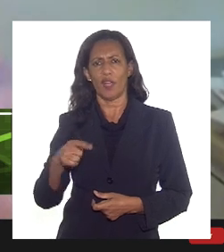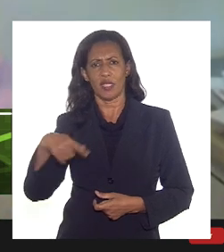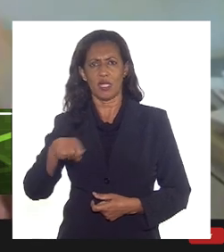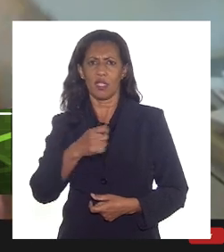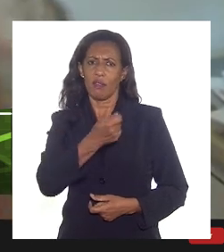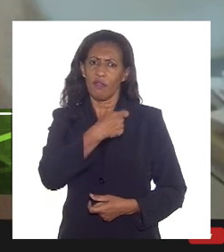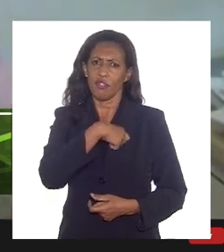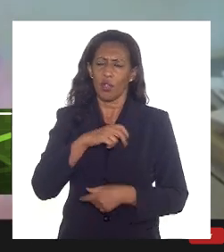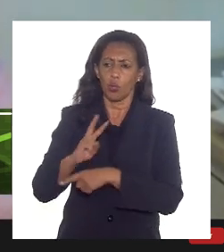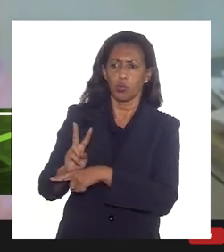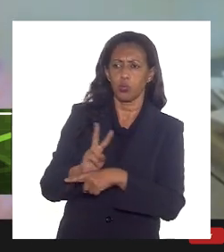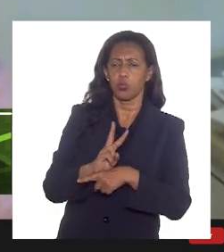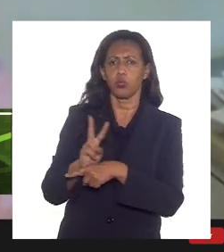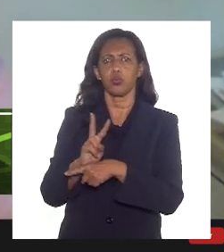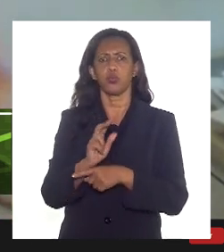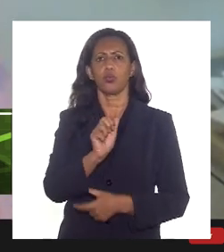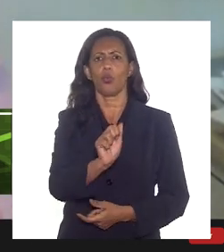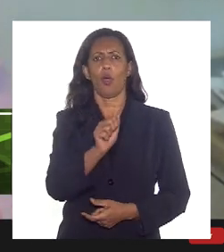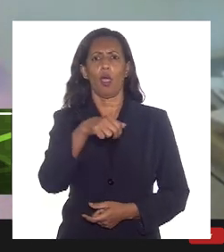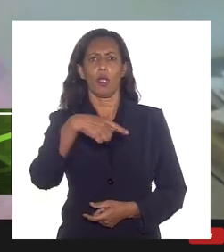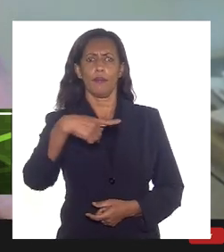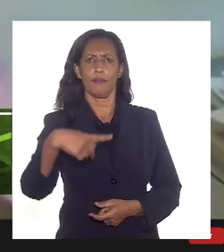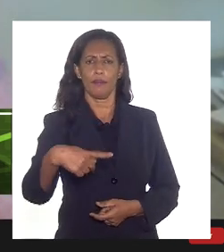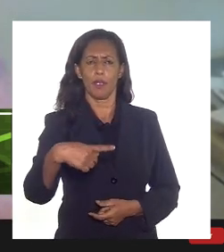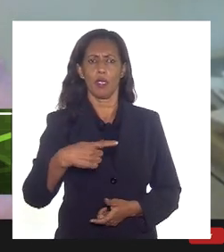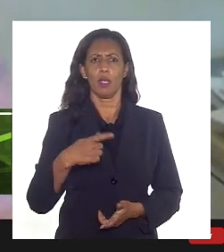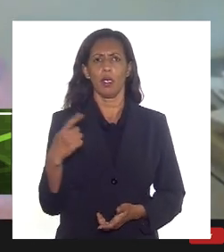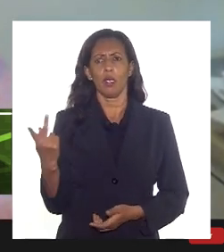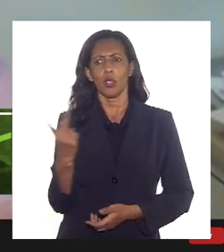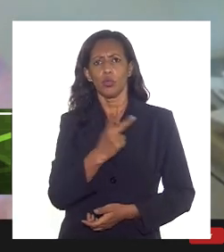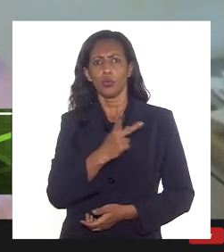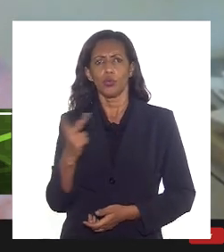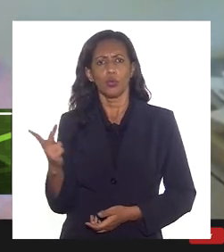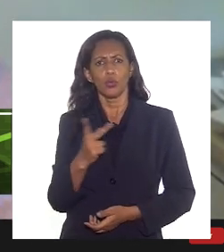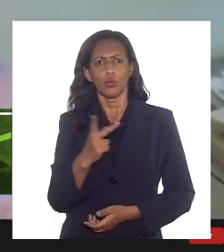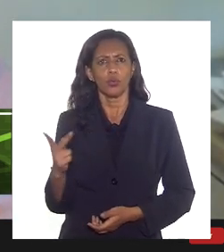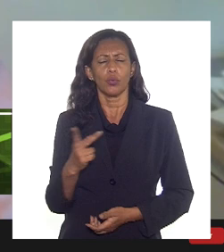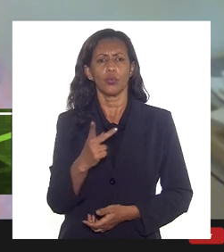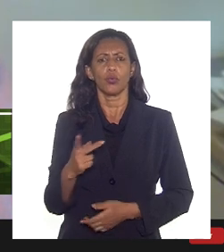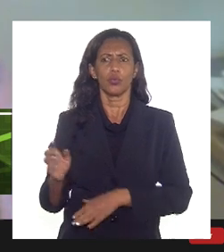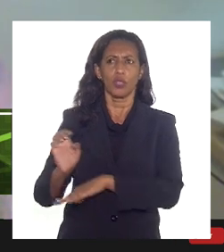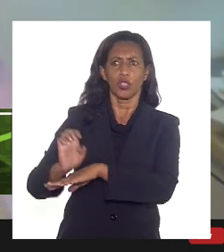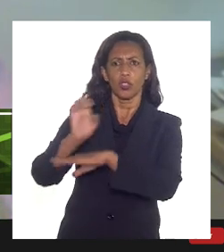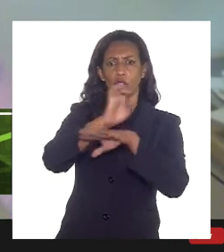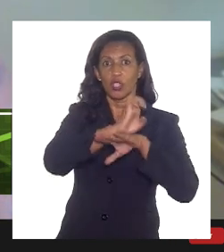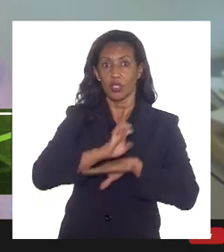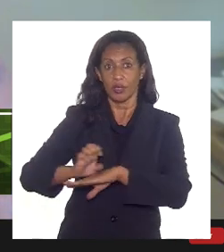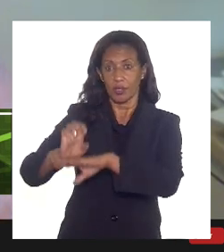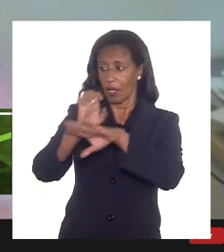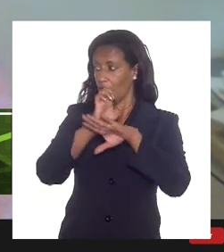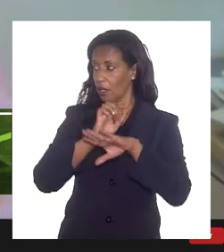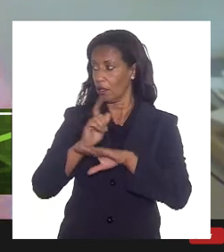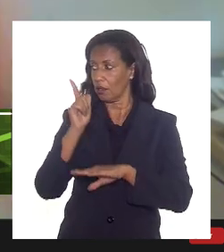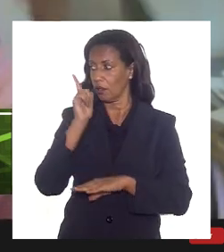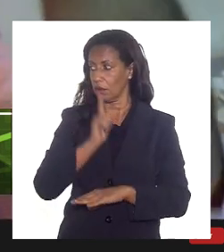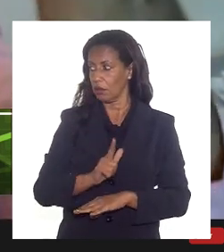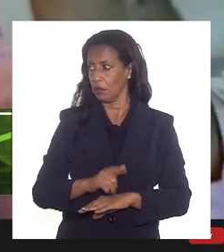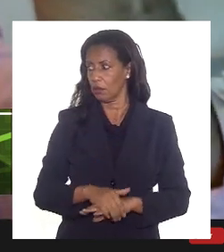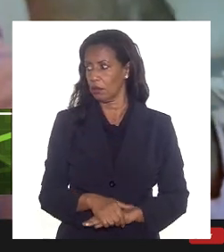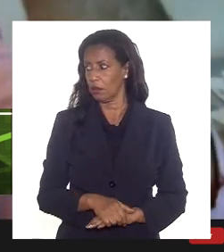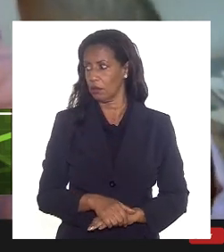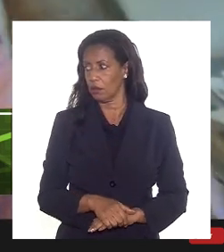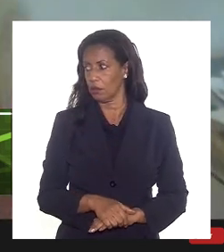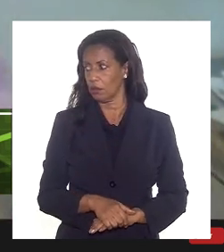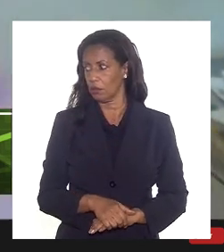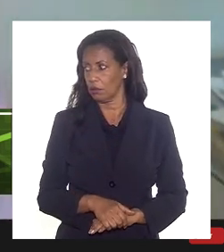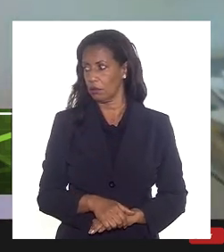MP, a MP cobra, e com isso ganha os estados, os estados, no plural, e a